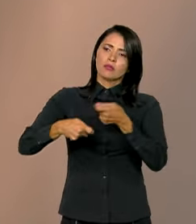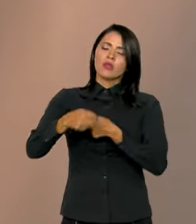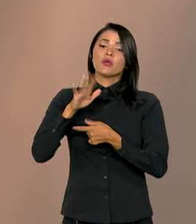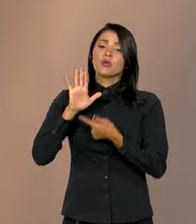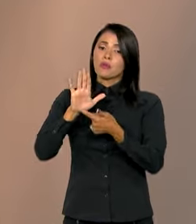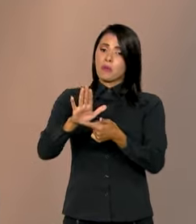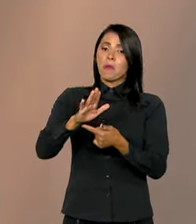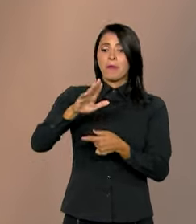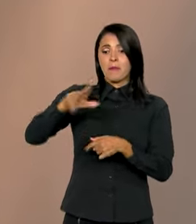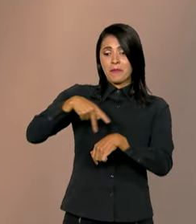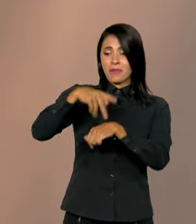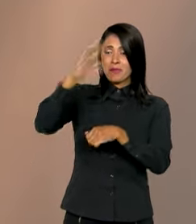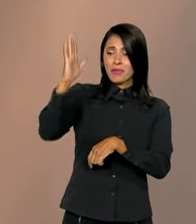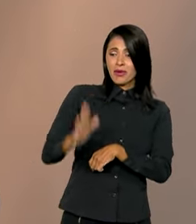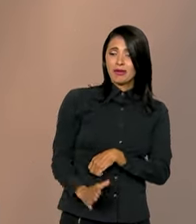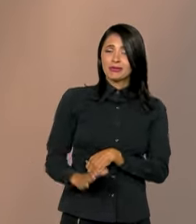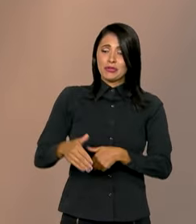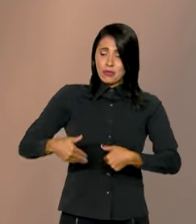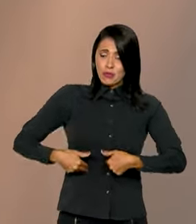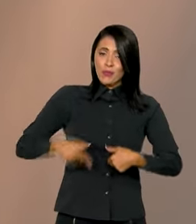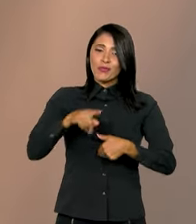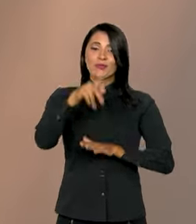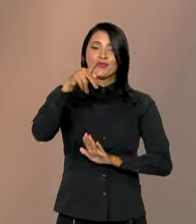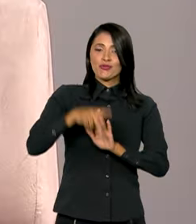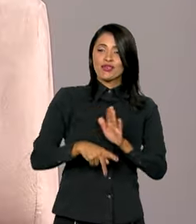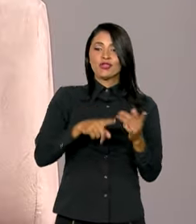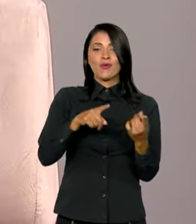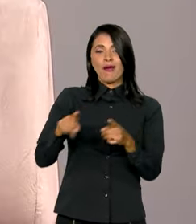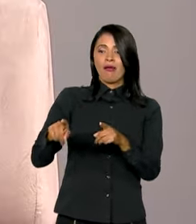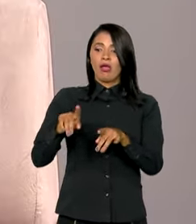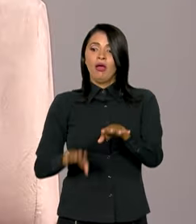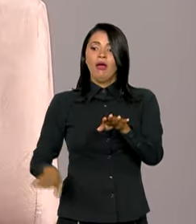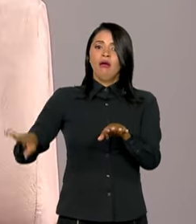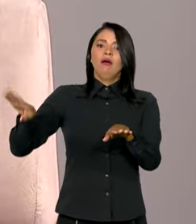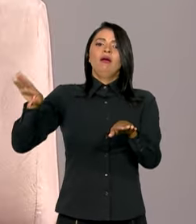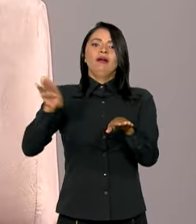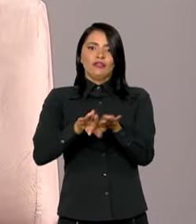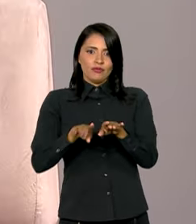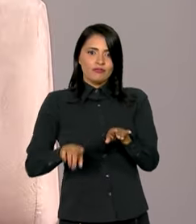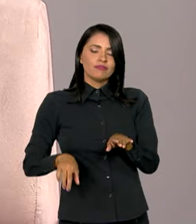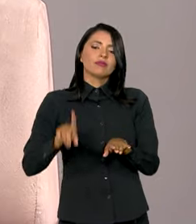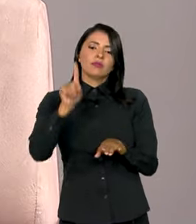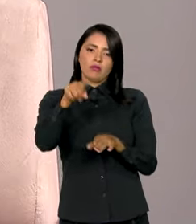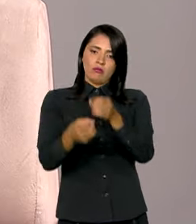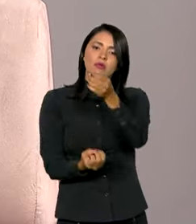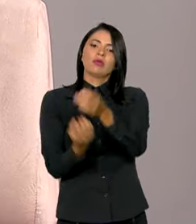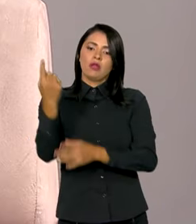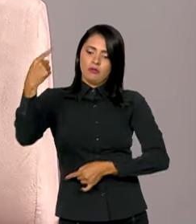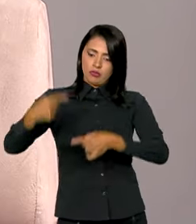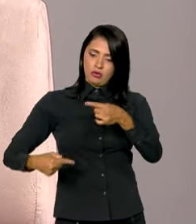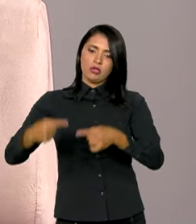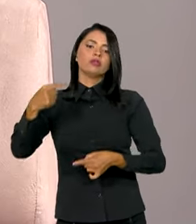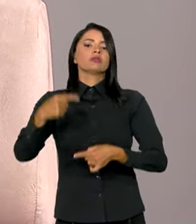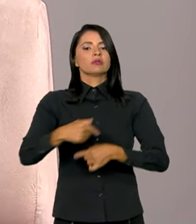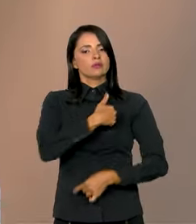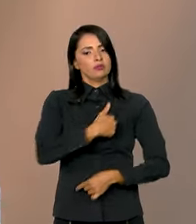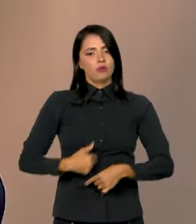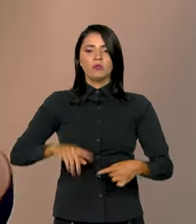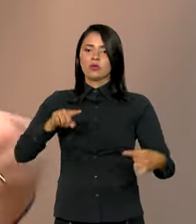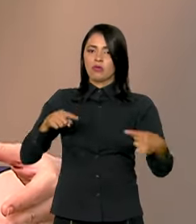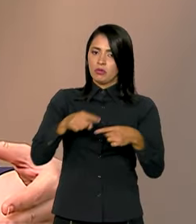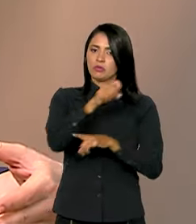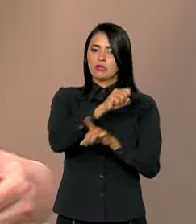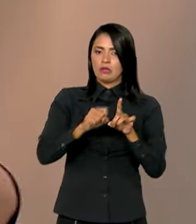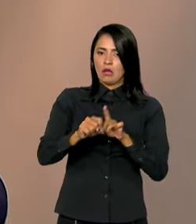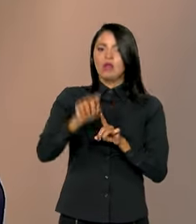passa fome, que o projeto prioritário é combater a desigualdade social e, portanto, fazer políticas públicas sociais, mas sem descuidar